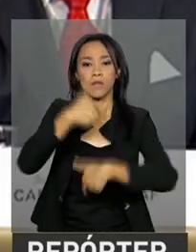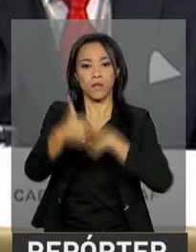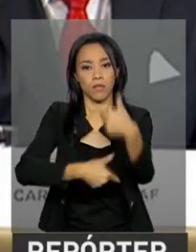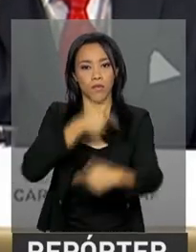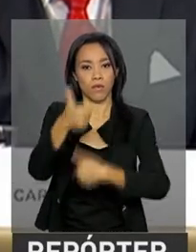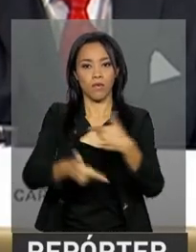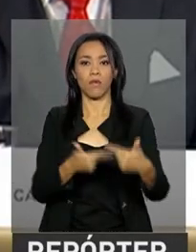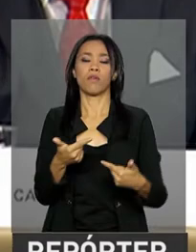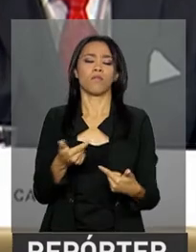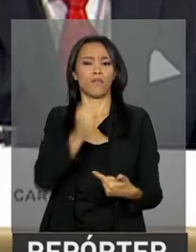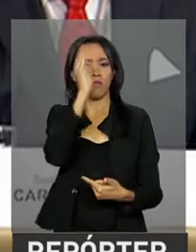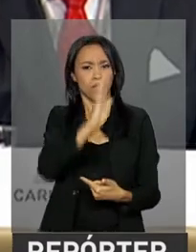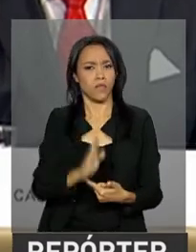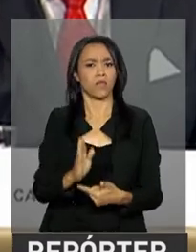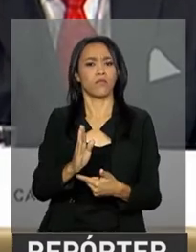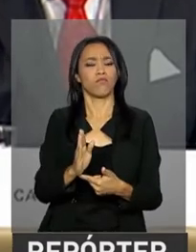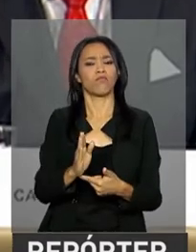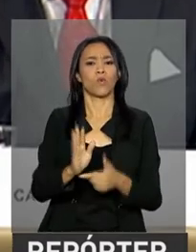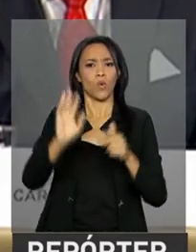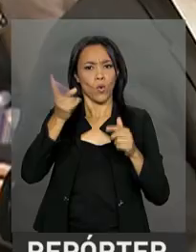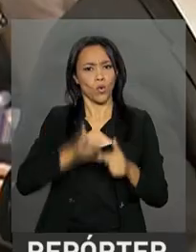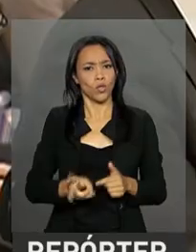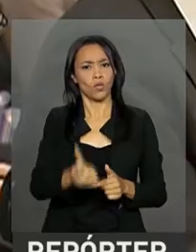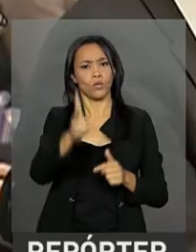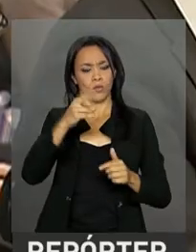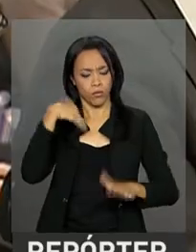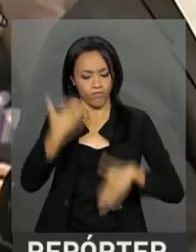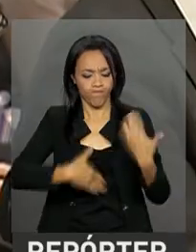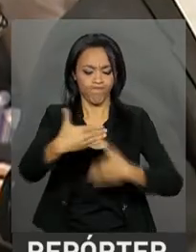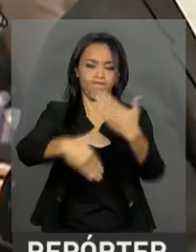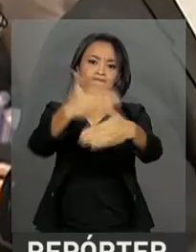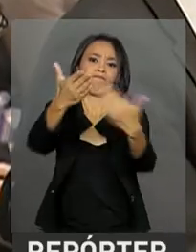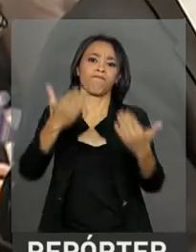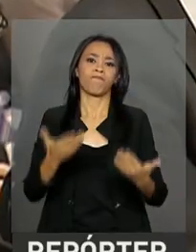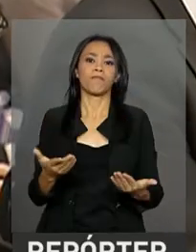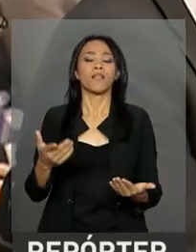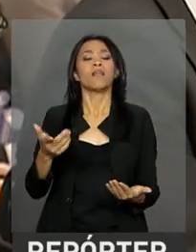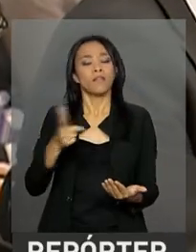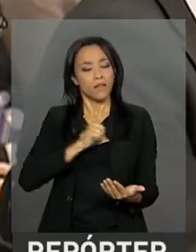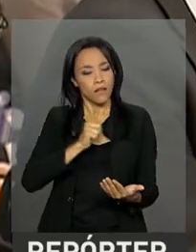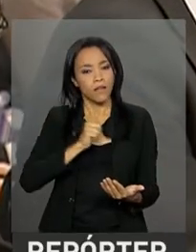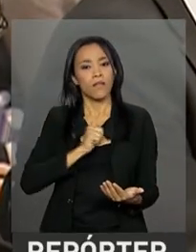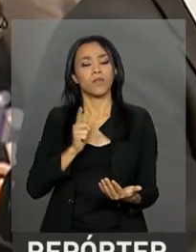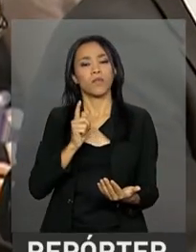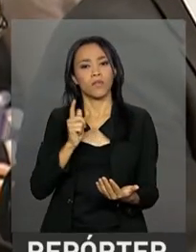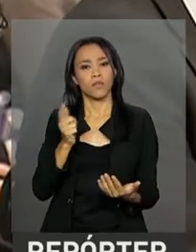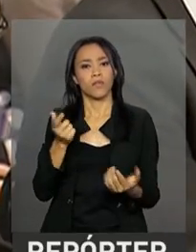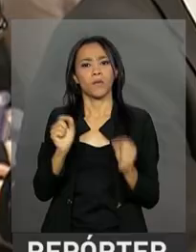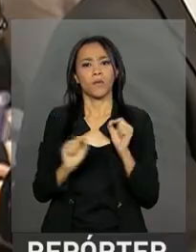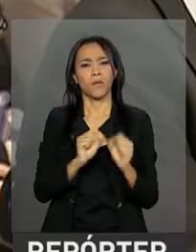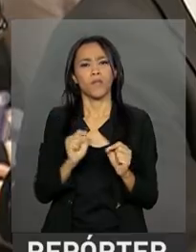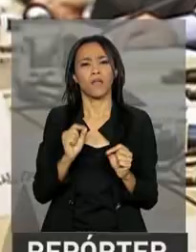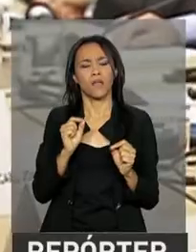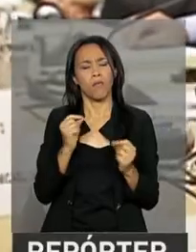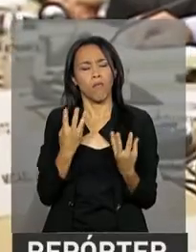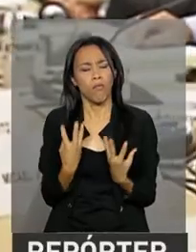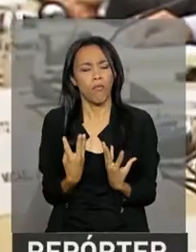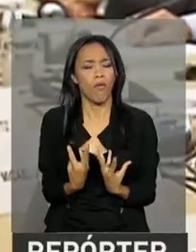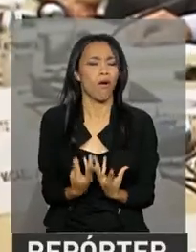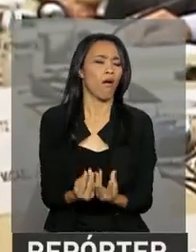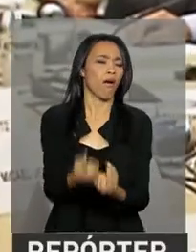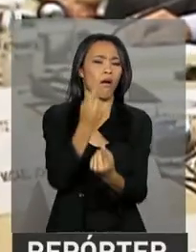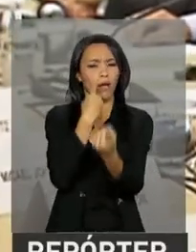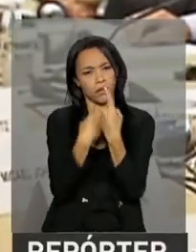o Brasil nos trilhos do desenvolvimento. Concebemos e temos implementado, na base de muito diálogo,